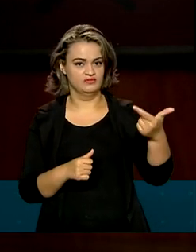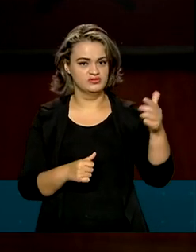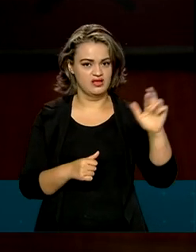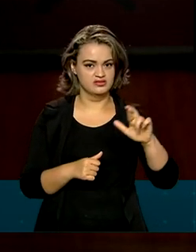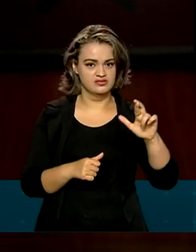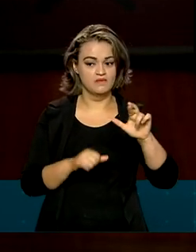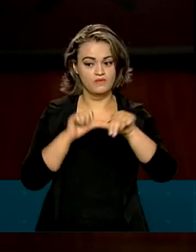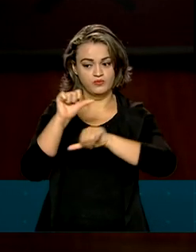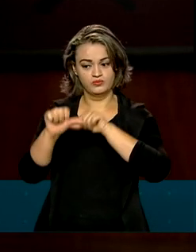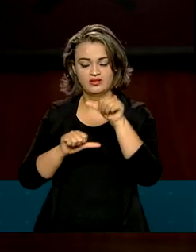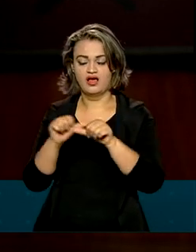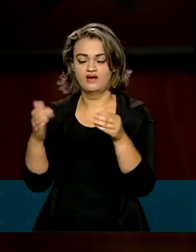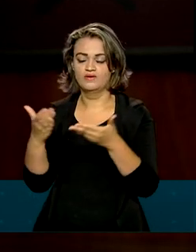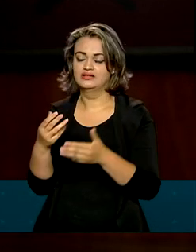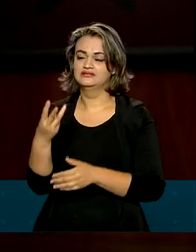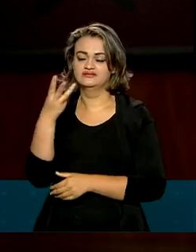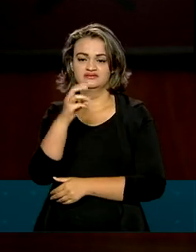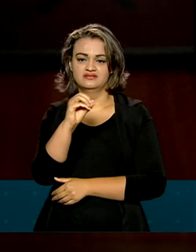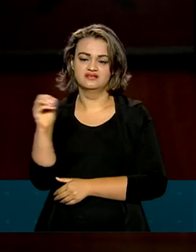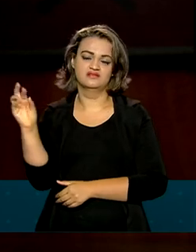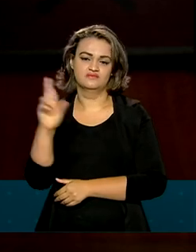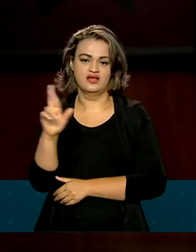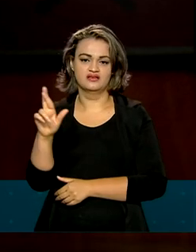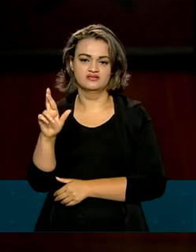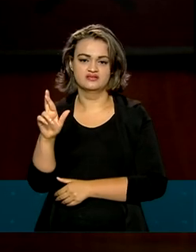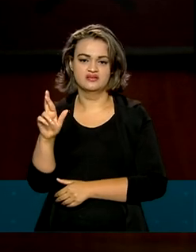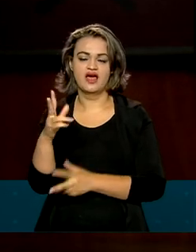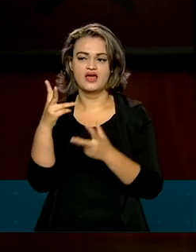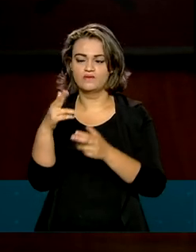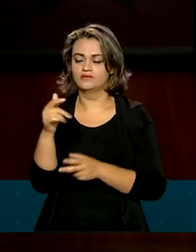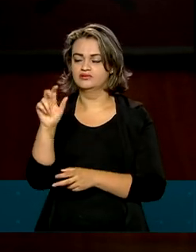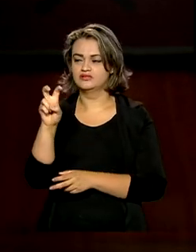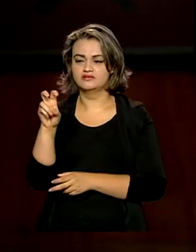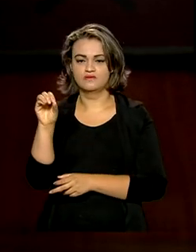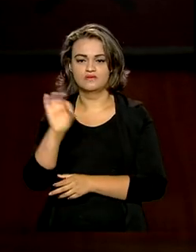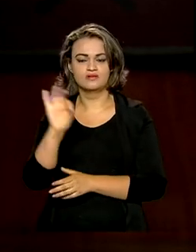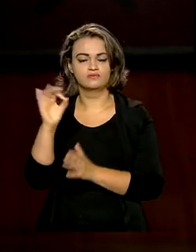Vamos passar isso para 300 reais. É um pouco mais de 50% de reajuste.